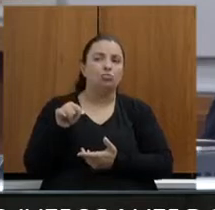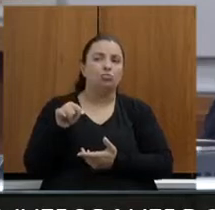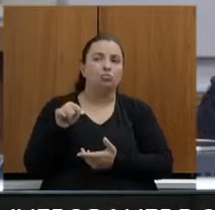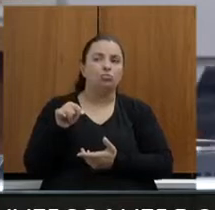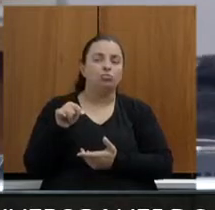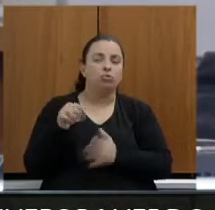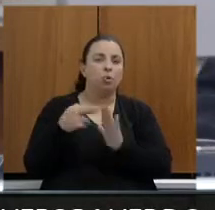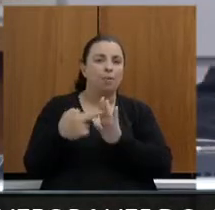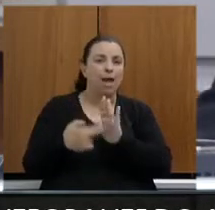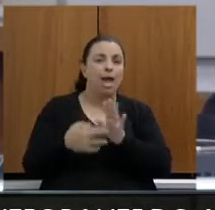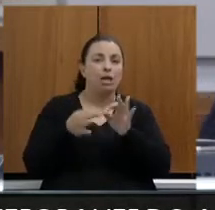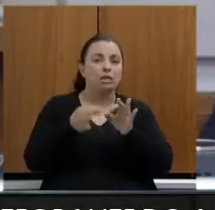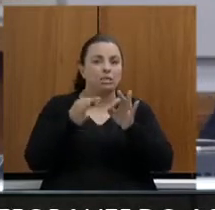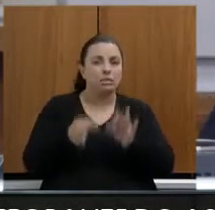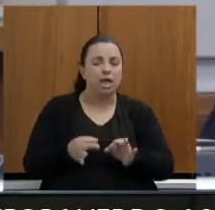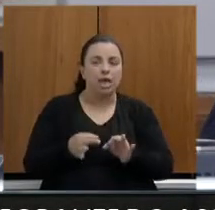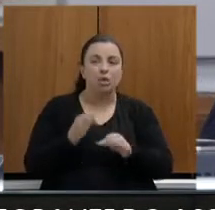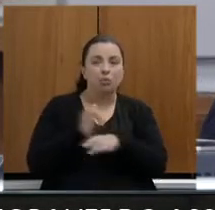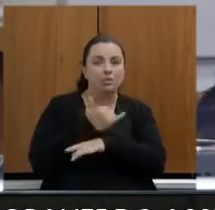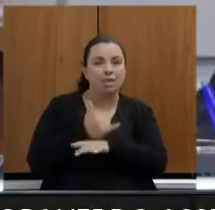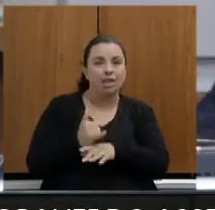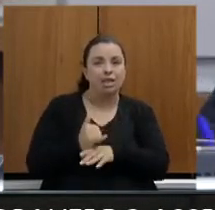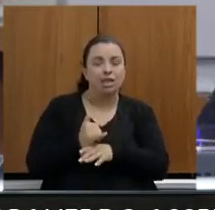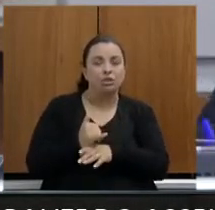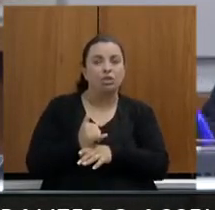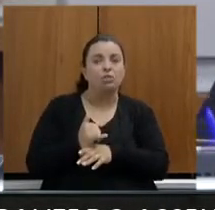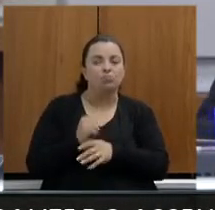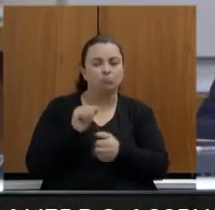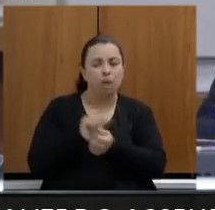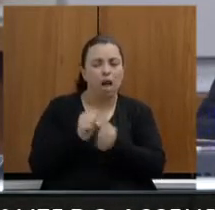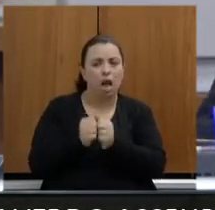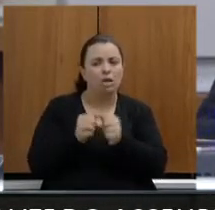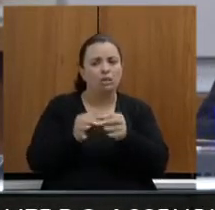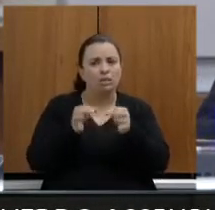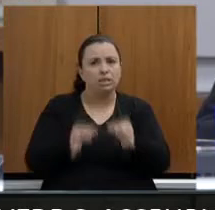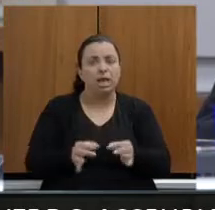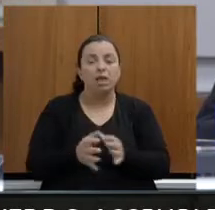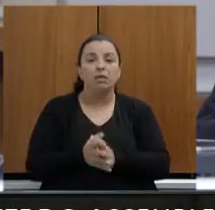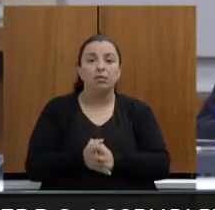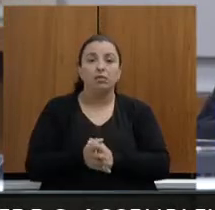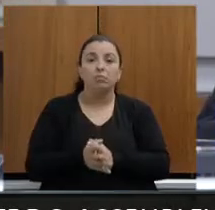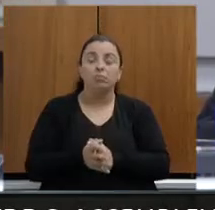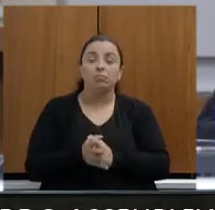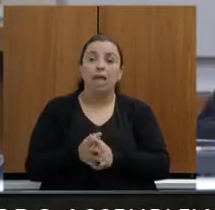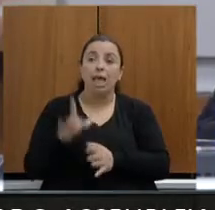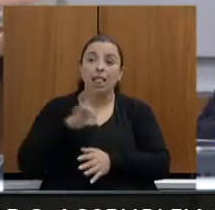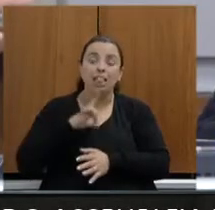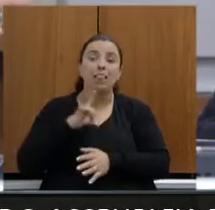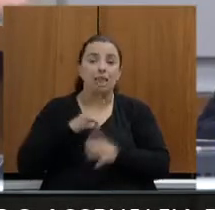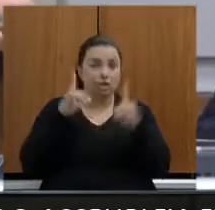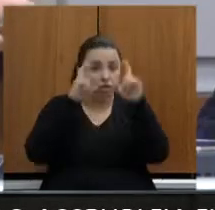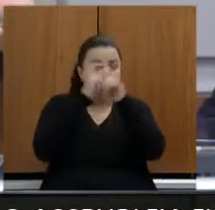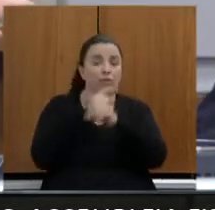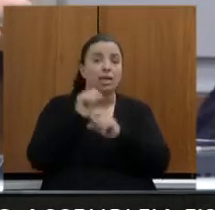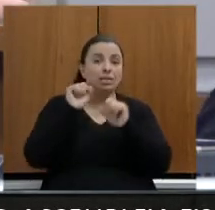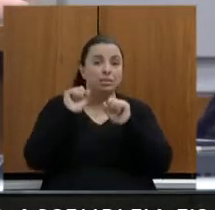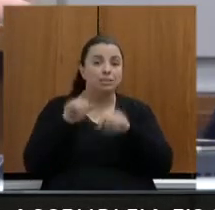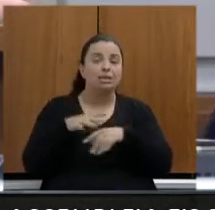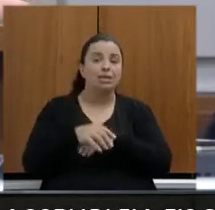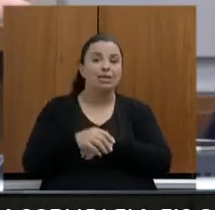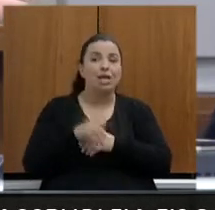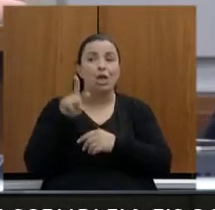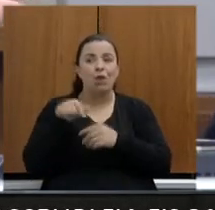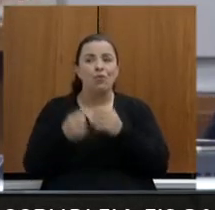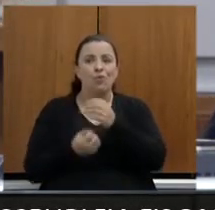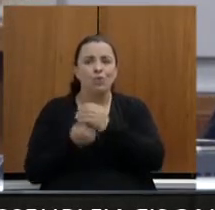Seria mentira dizer que eu vou construir 100 quilômetros de via na região metropolitana e que não vai gerar transtorno